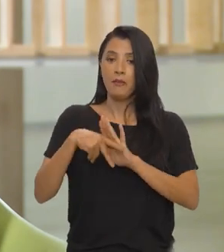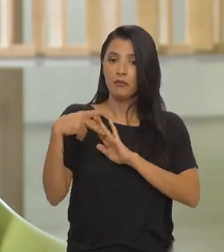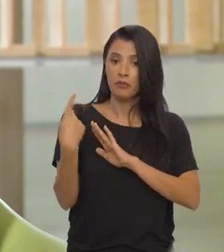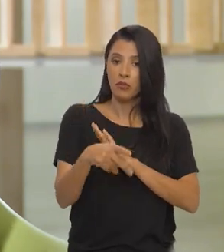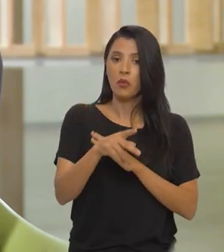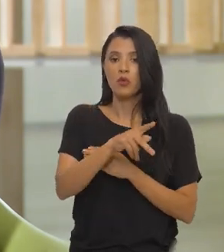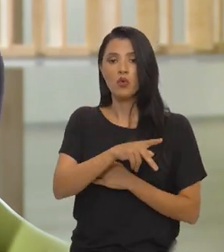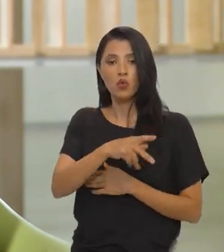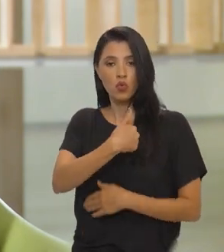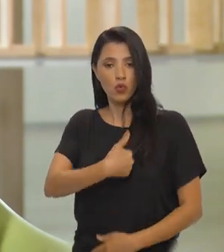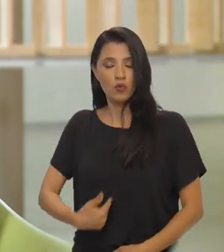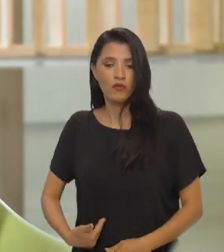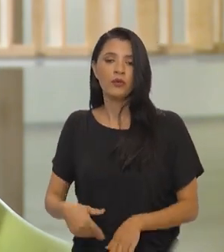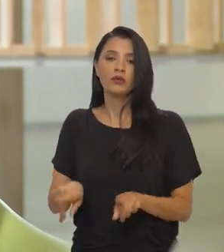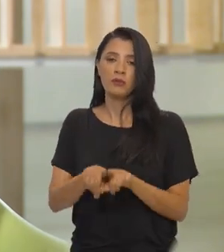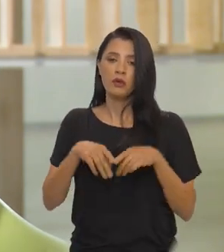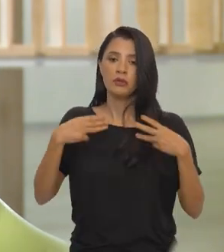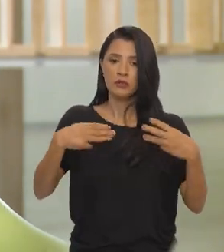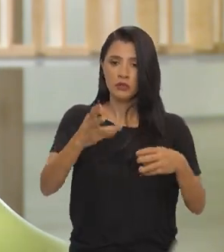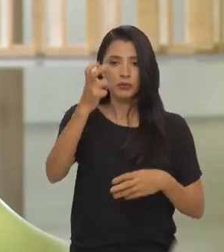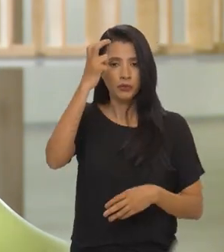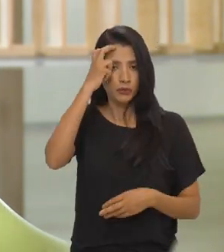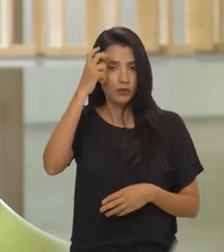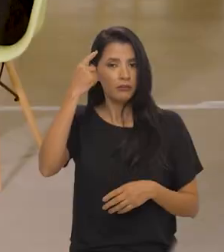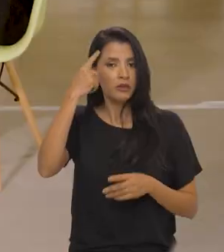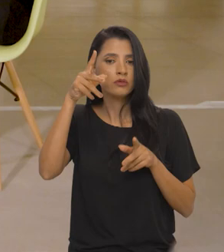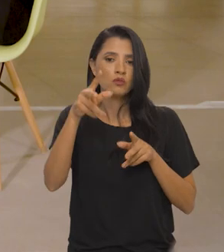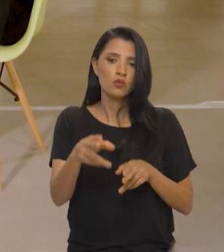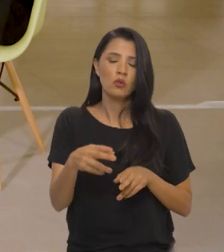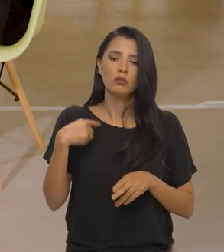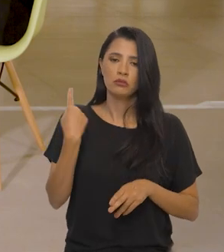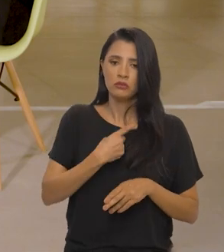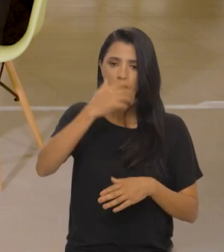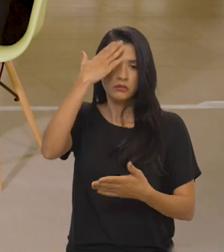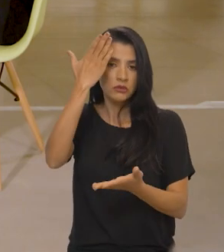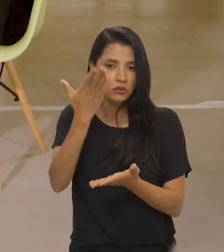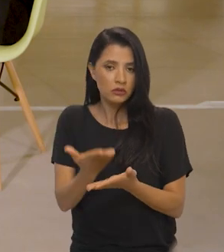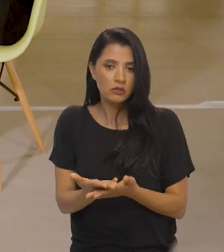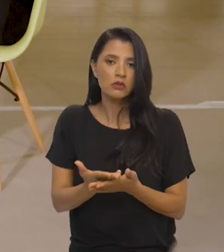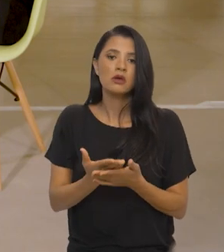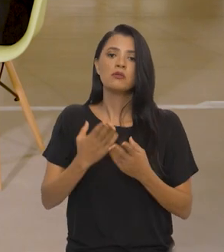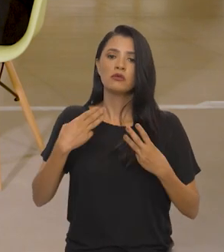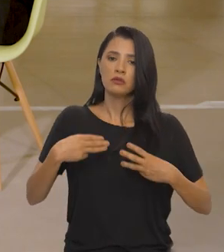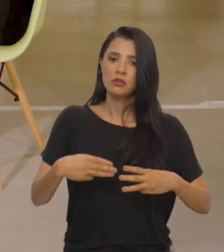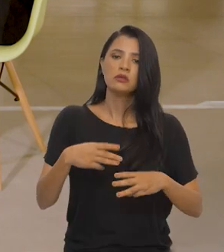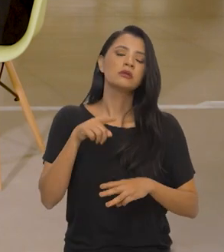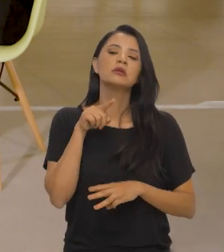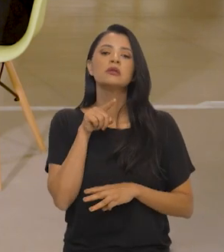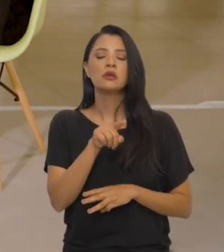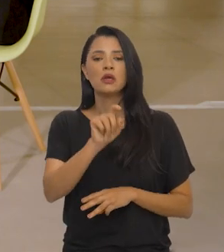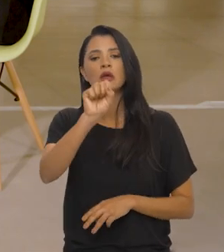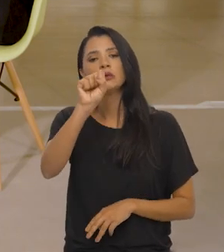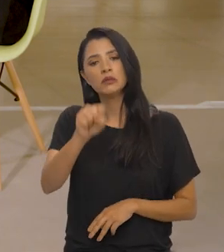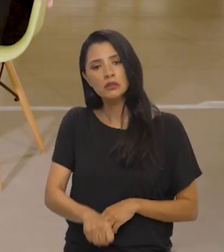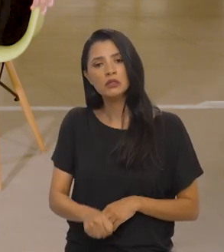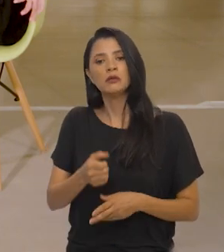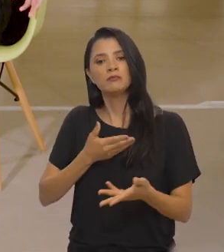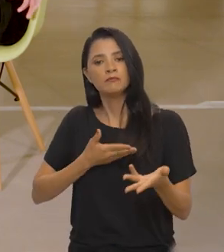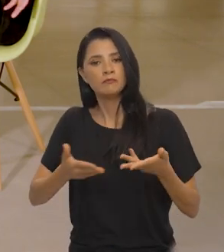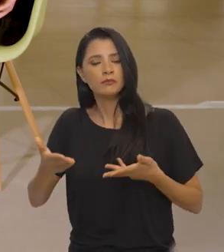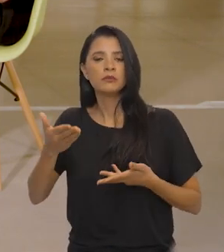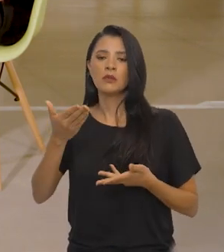uma diretriz também colocada pelo Ministério da Cultura e que nós acreditamos muito, o Ministério está